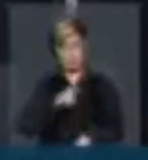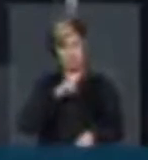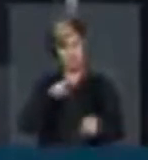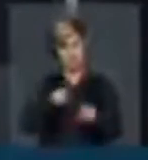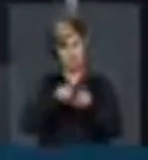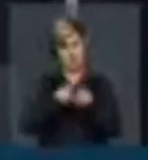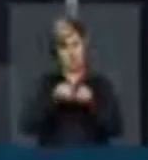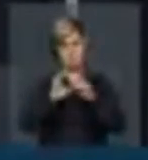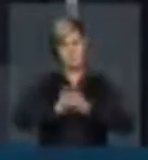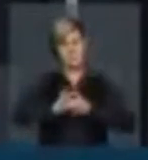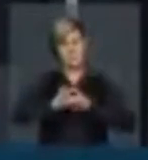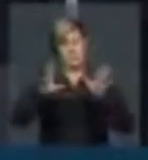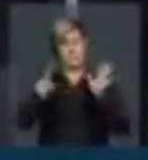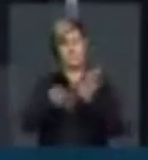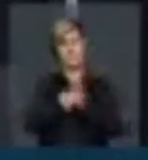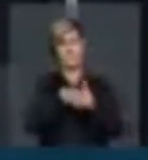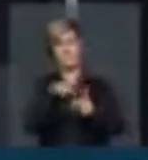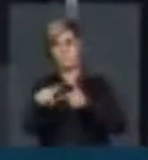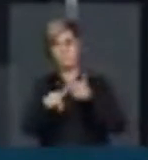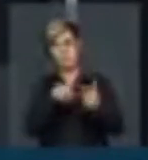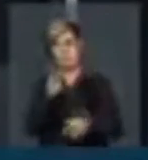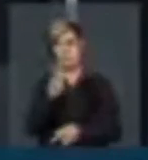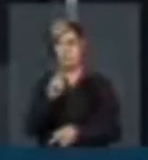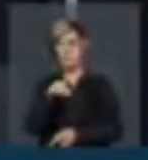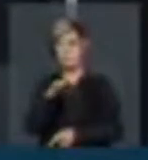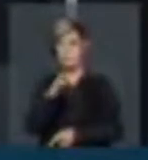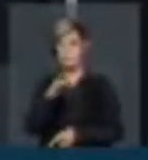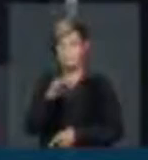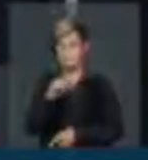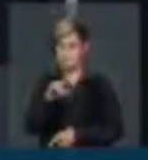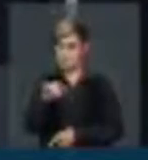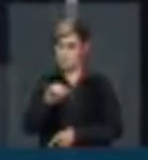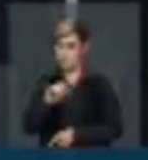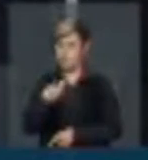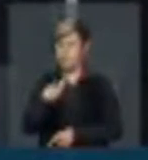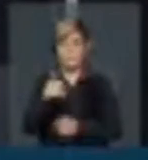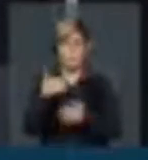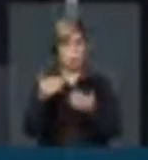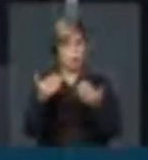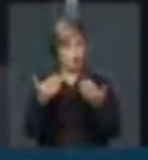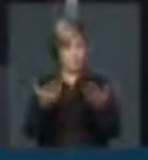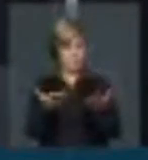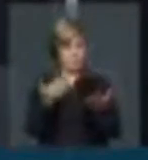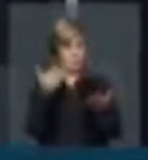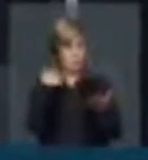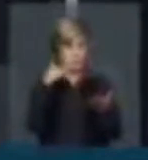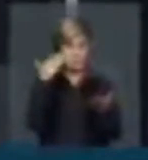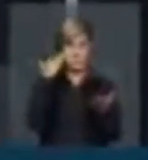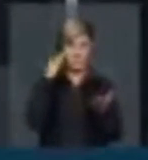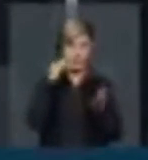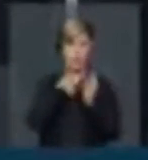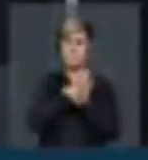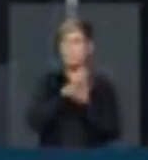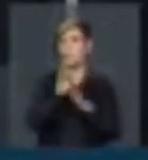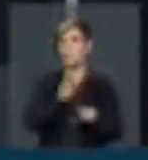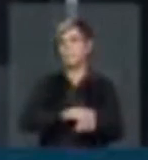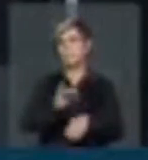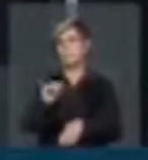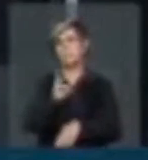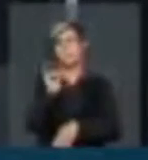o da independência funcional. Este, quero entender, é o ponto-chave.